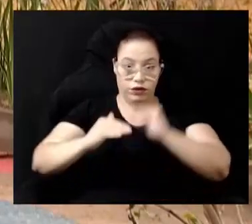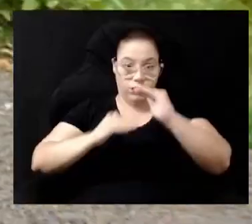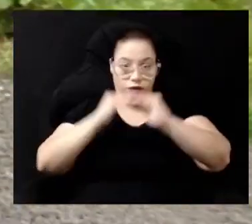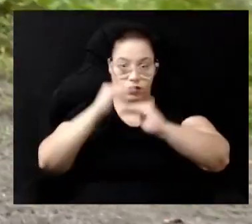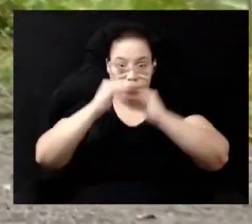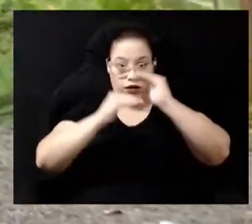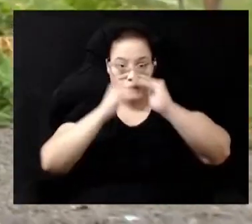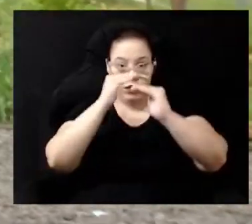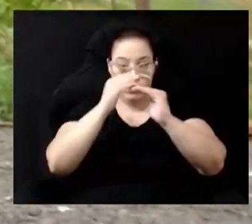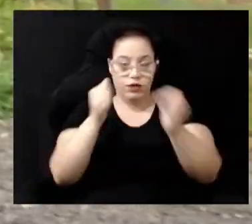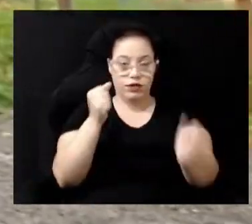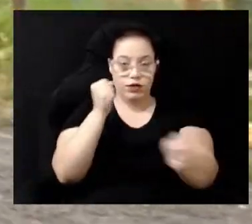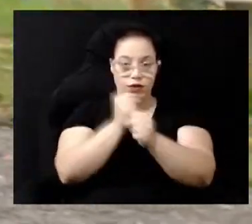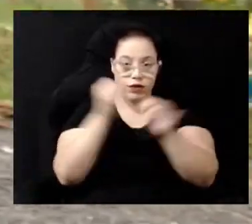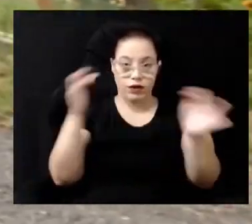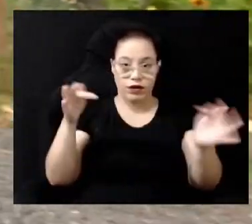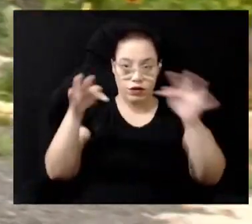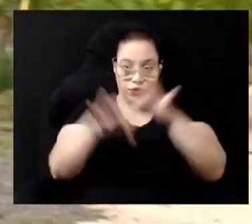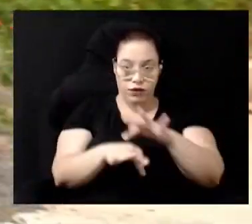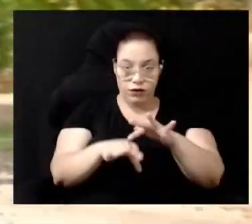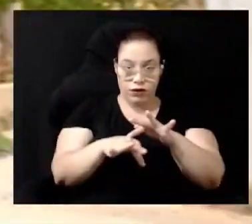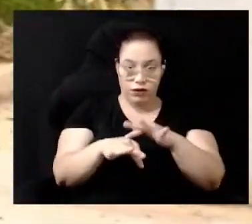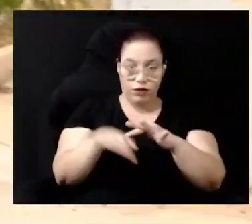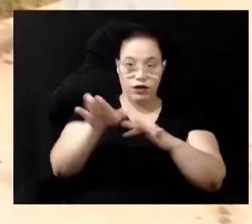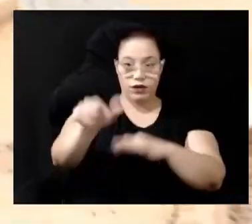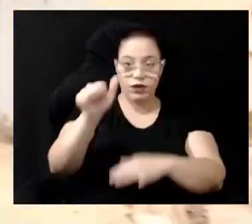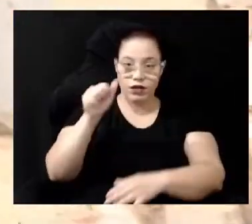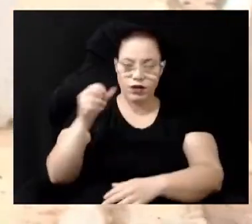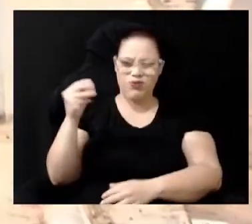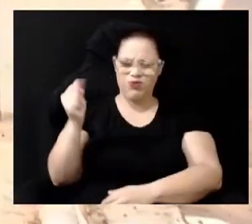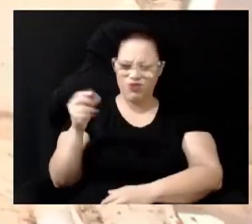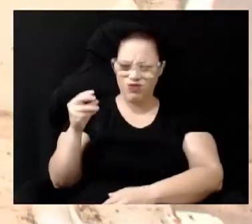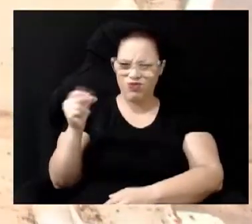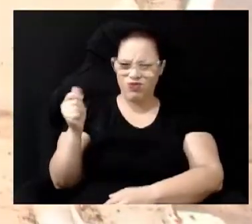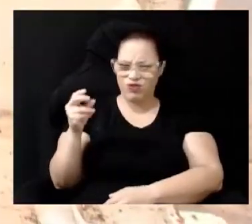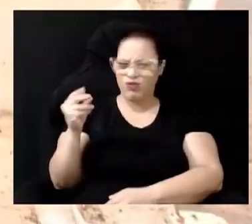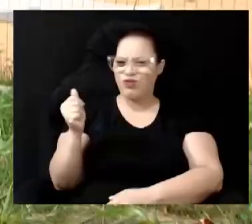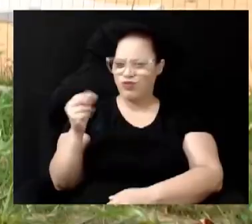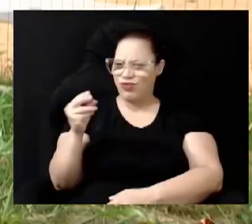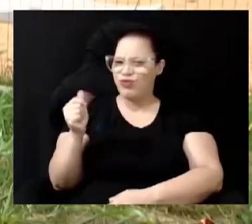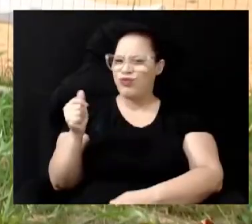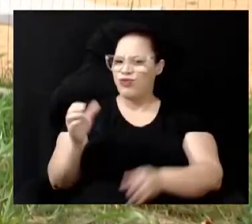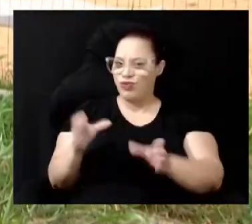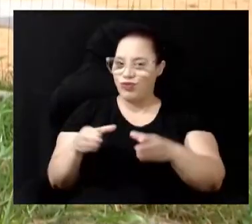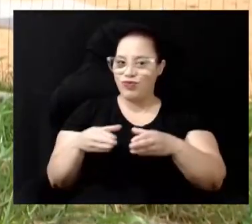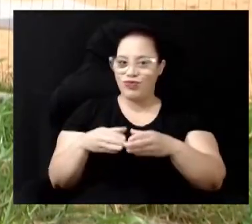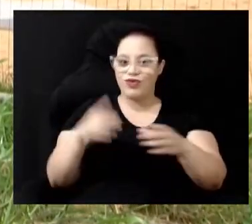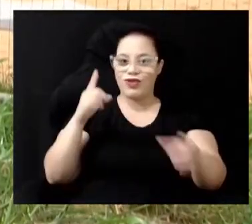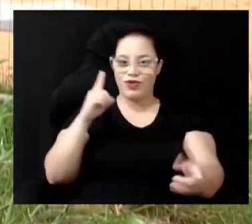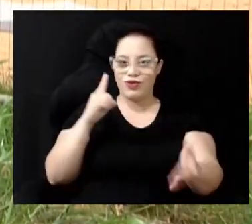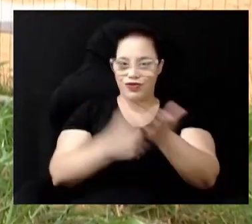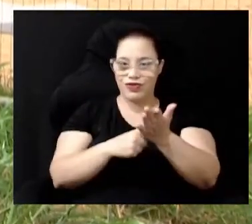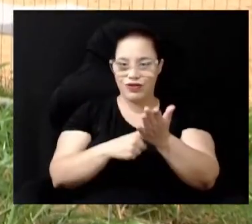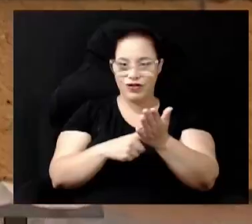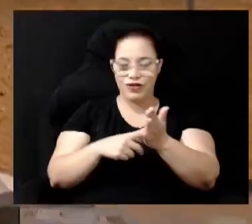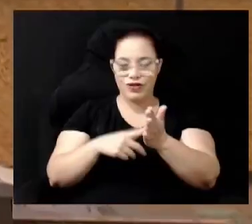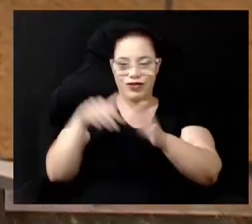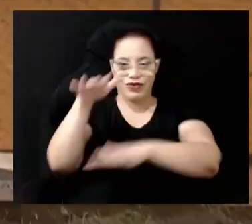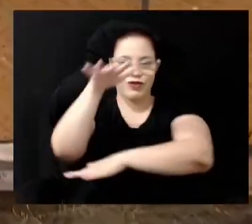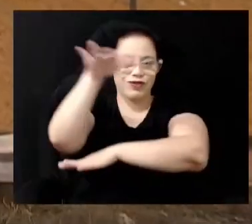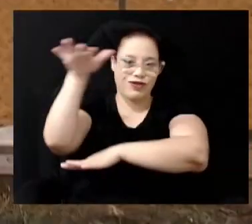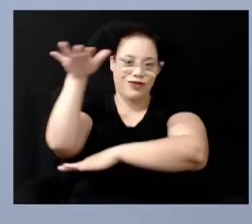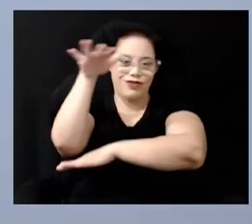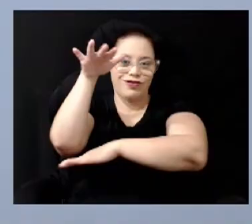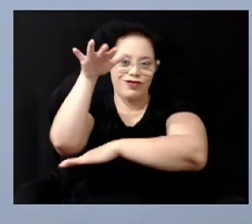concretizada Uma solicitação antiga da comunidade foi atendida e a praça, com espaço de lazer,